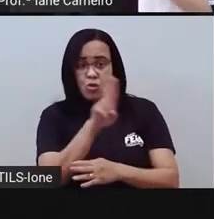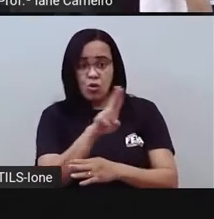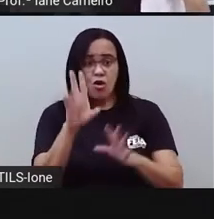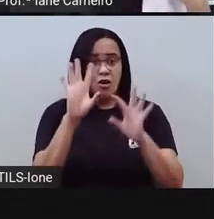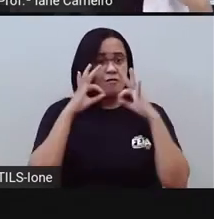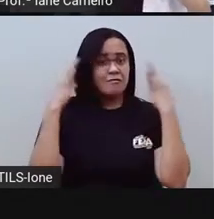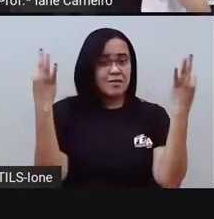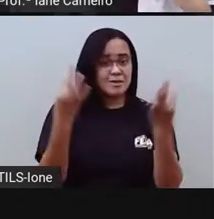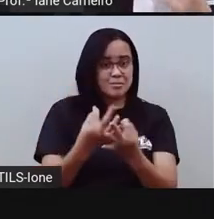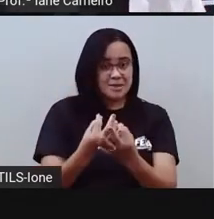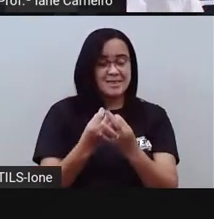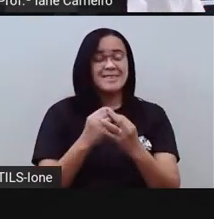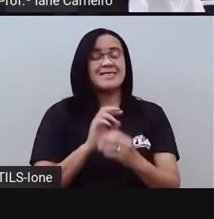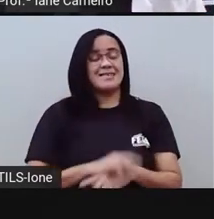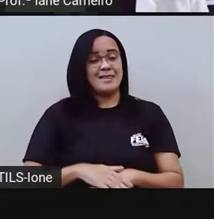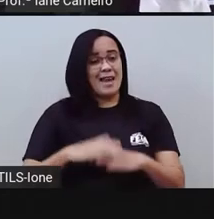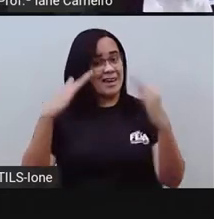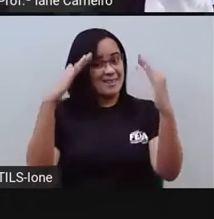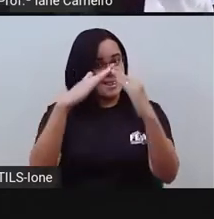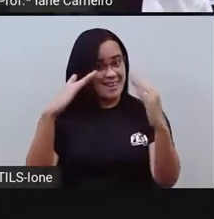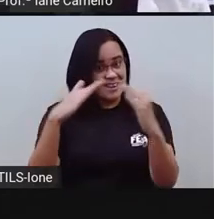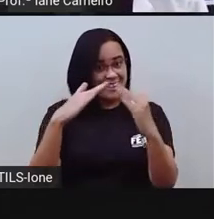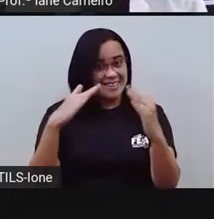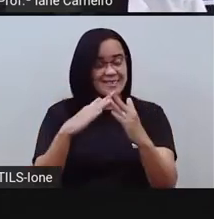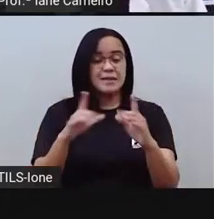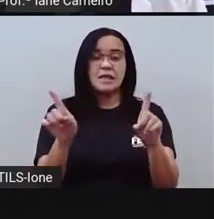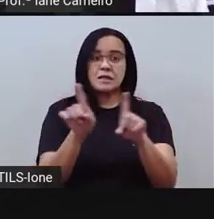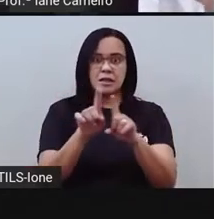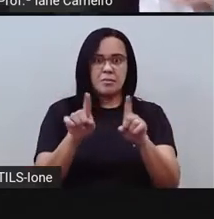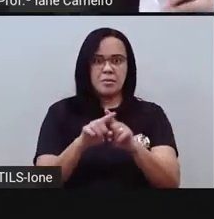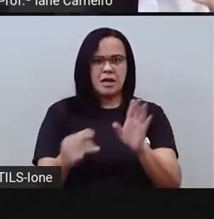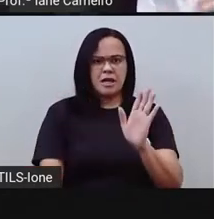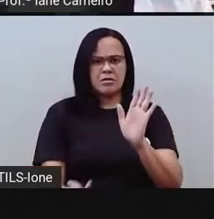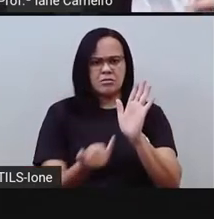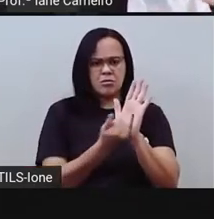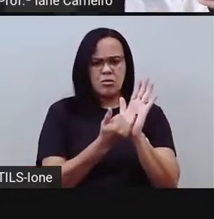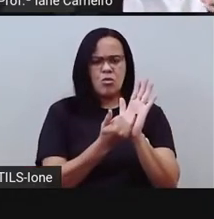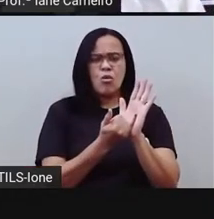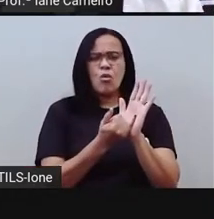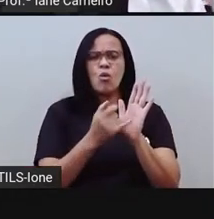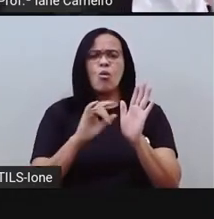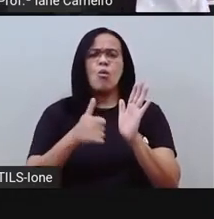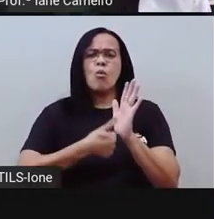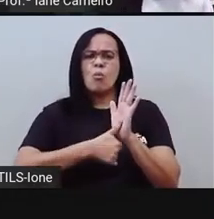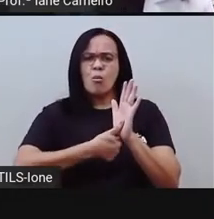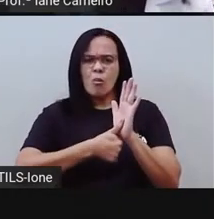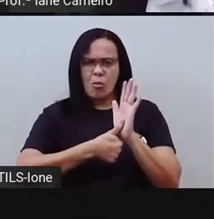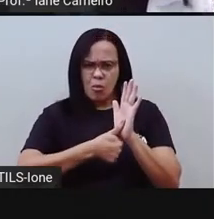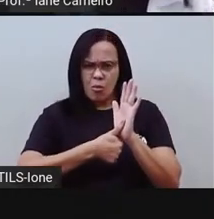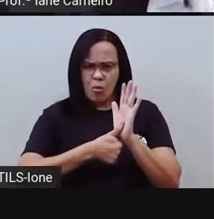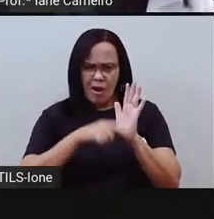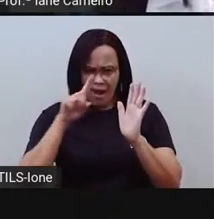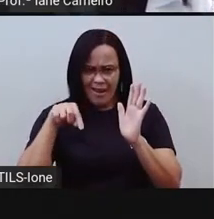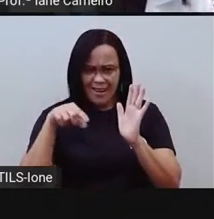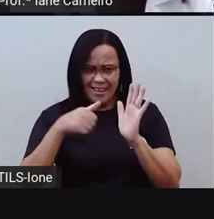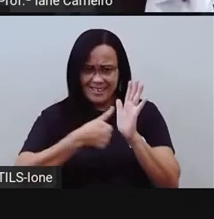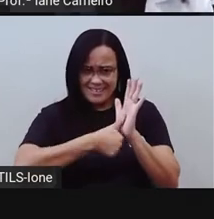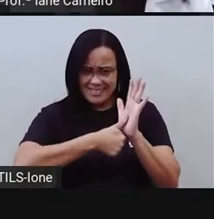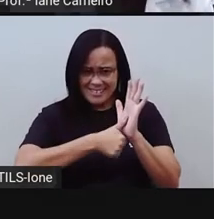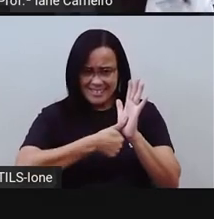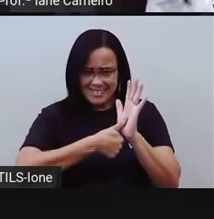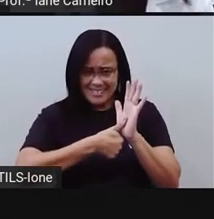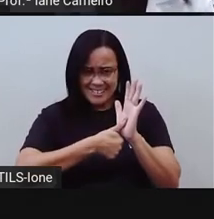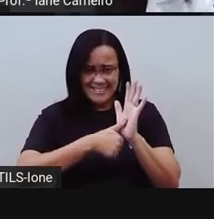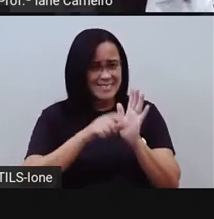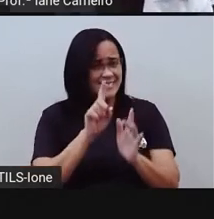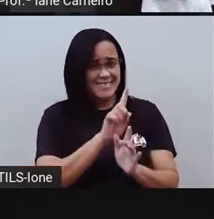a ser protegida e a ter uma identidade. Mas essa identidade aqui não é aquela identidade do RG,